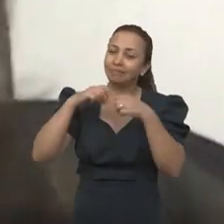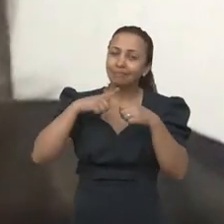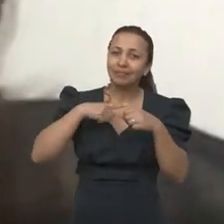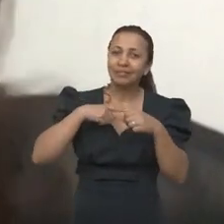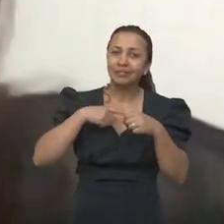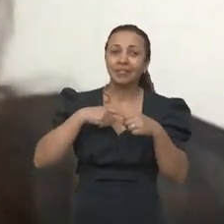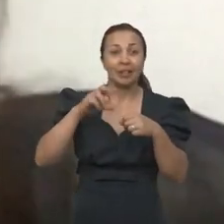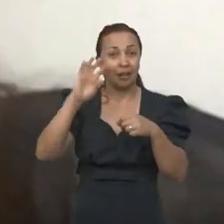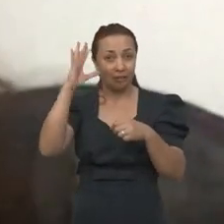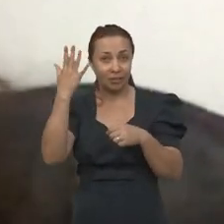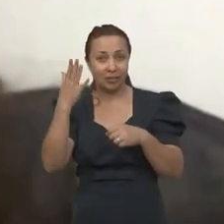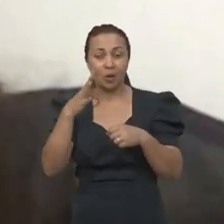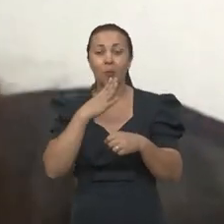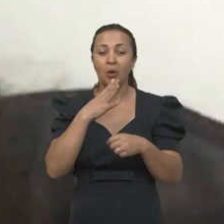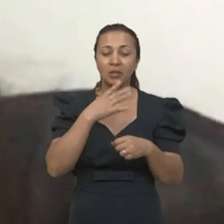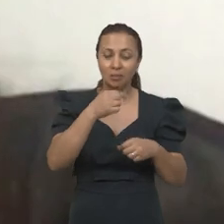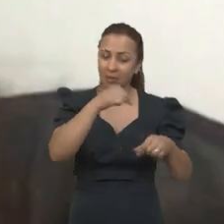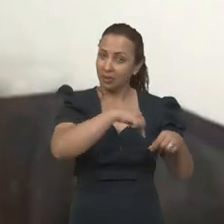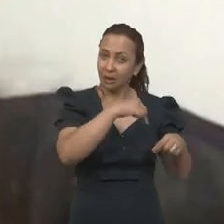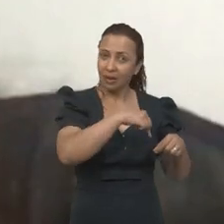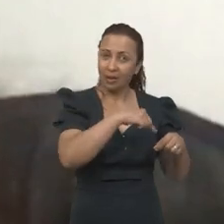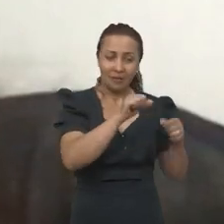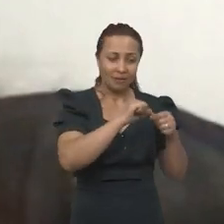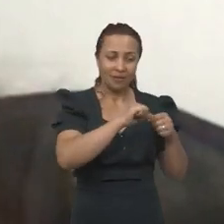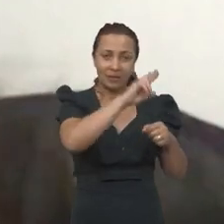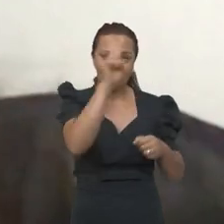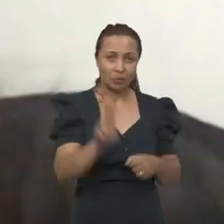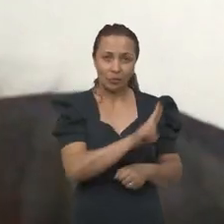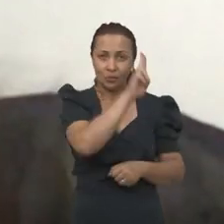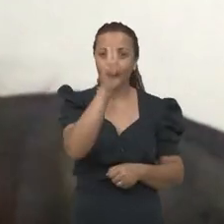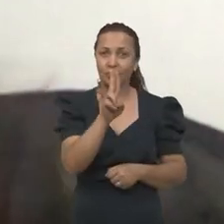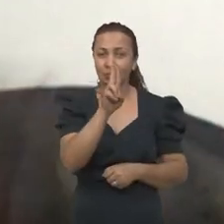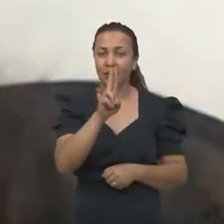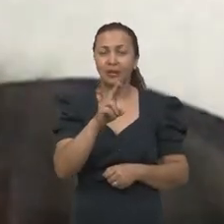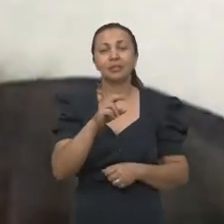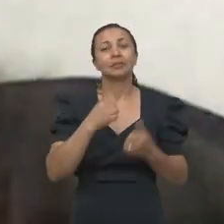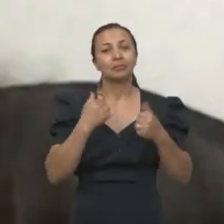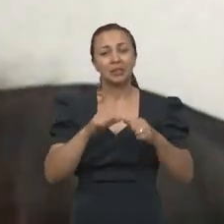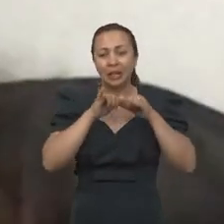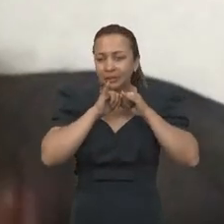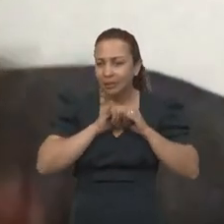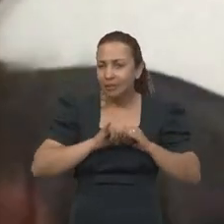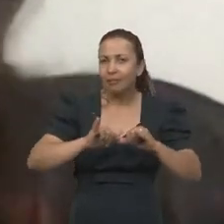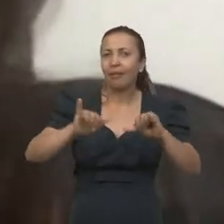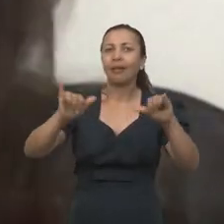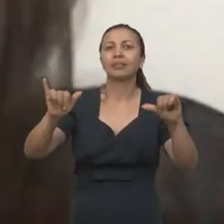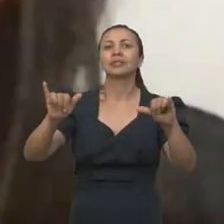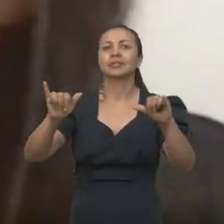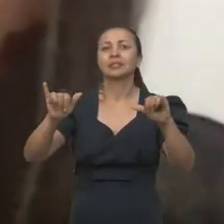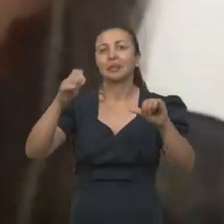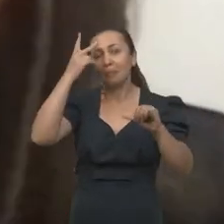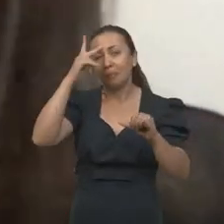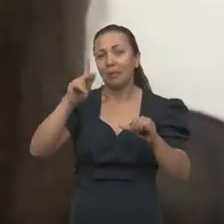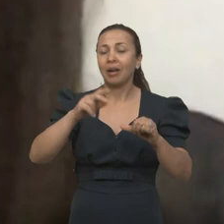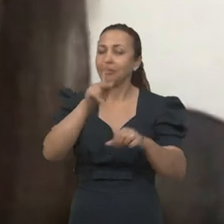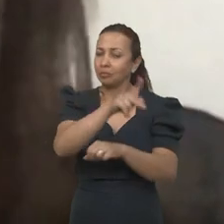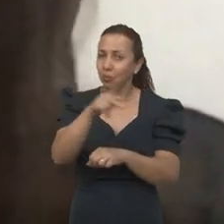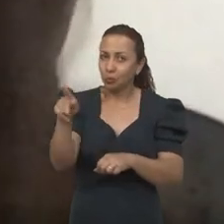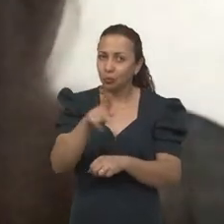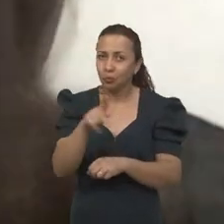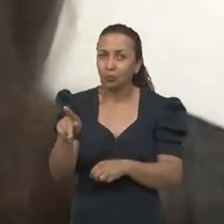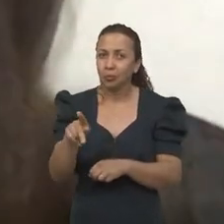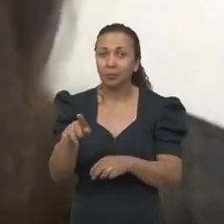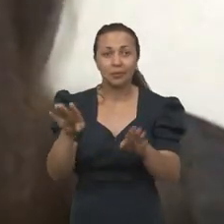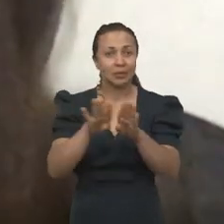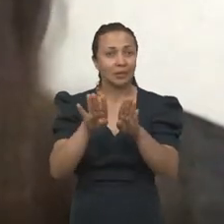eficiência, que é esse conhecimento que é produzido na universidade ser transferido para